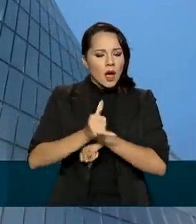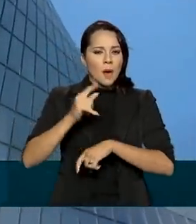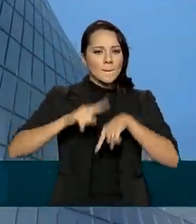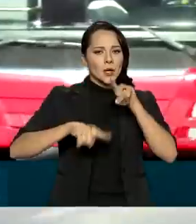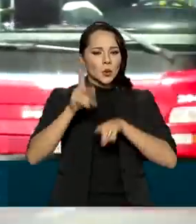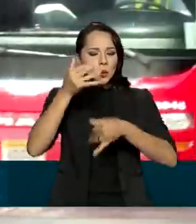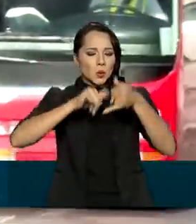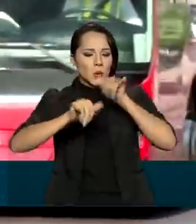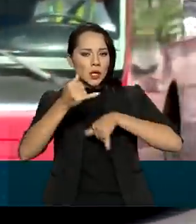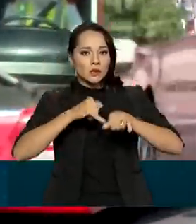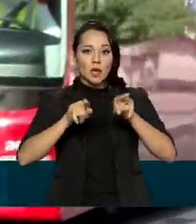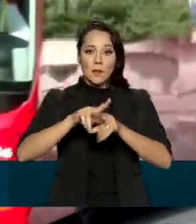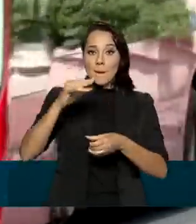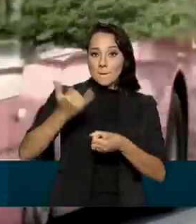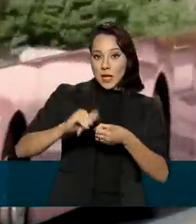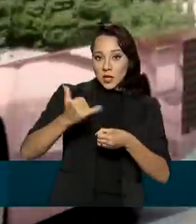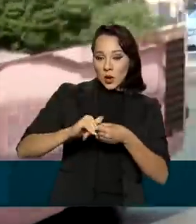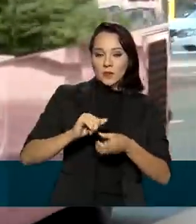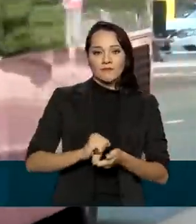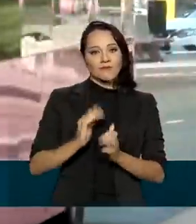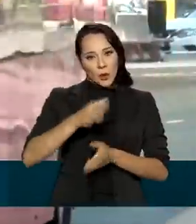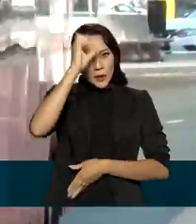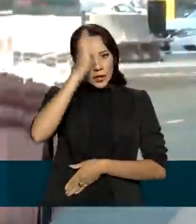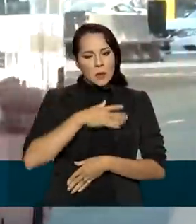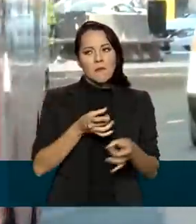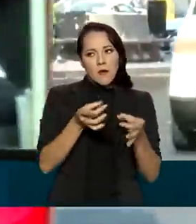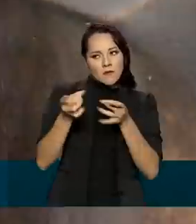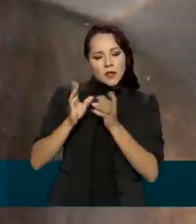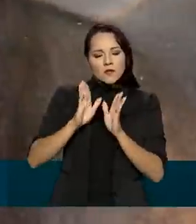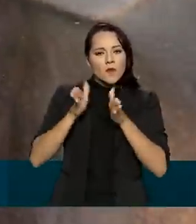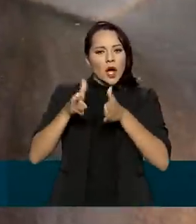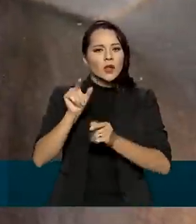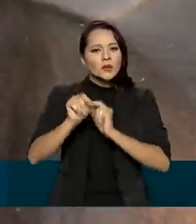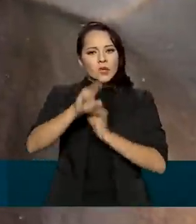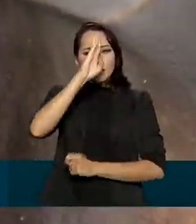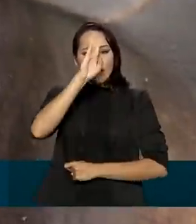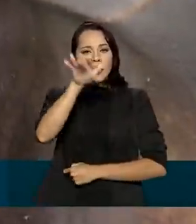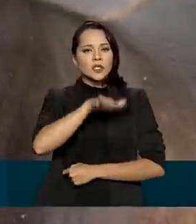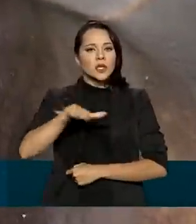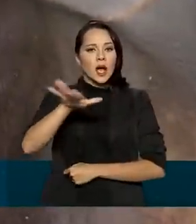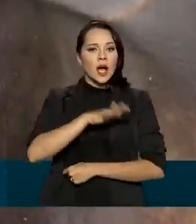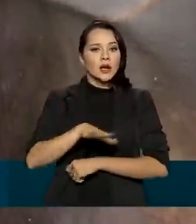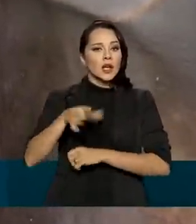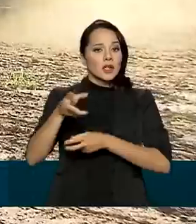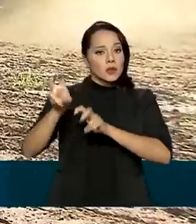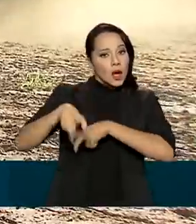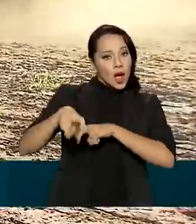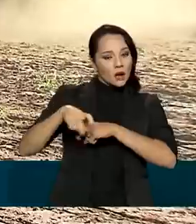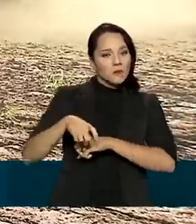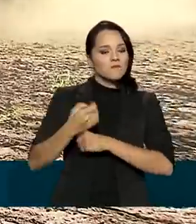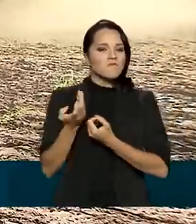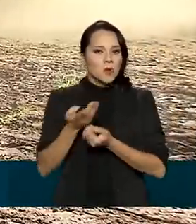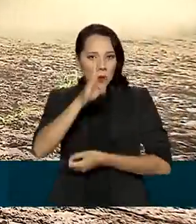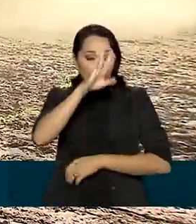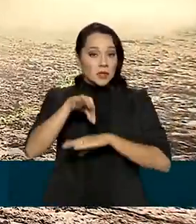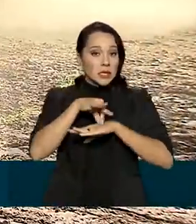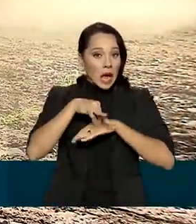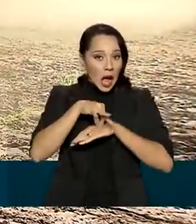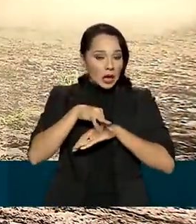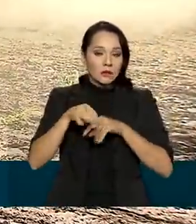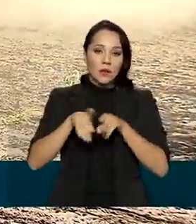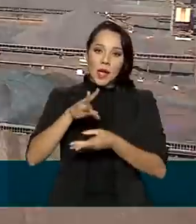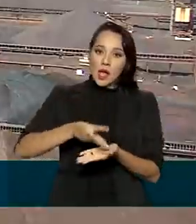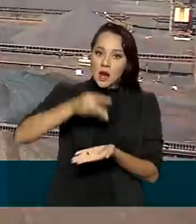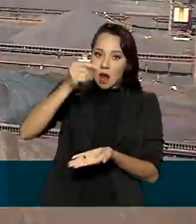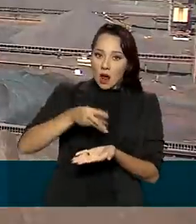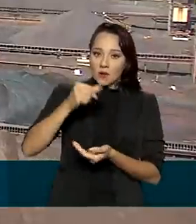produtos químicos e petróleo. Já o Brasil tem as vendas concentradas principalmente na área do agronegócio, com destaque para as carnes e